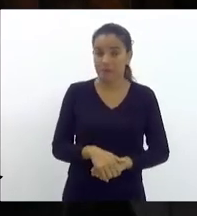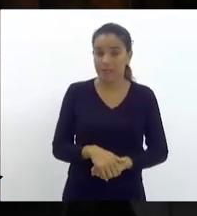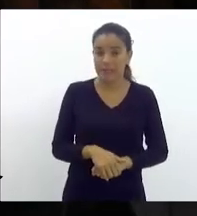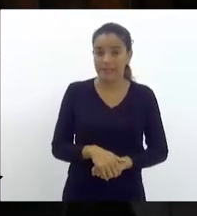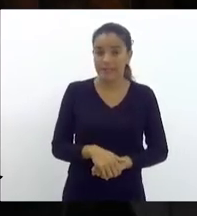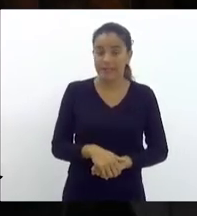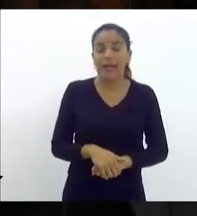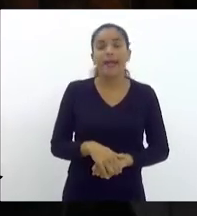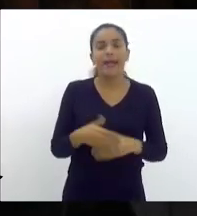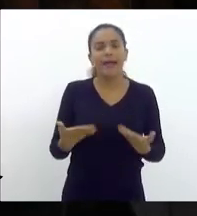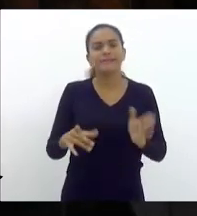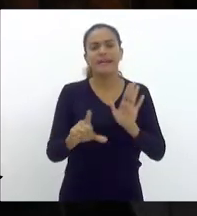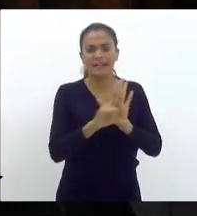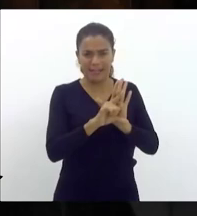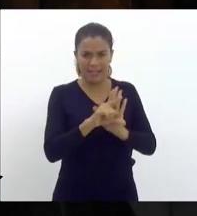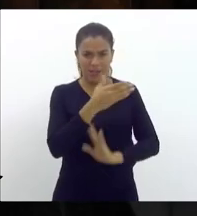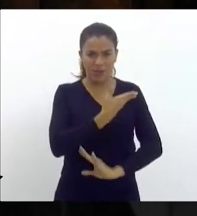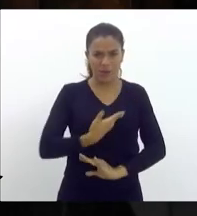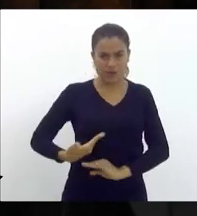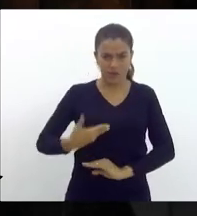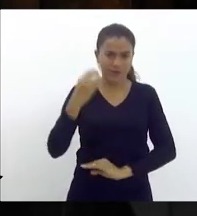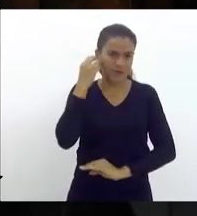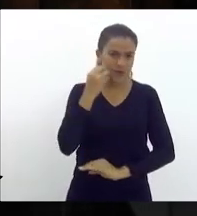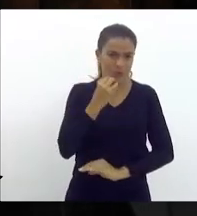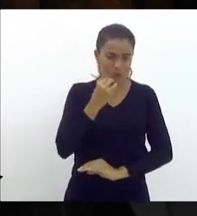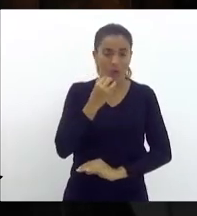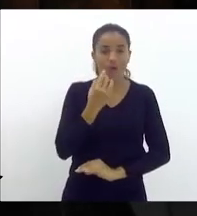essa lei que o governador